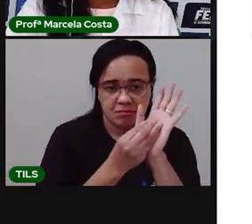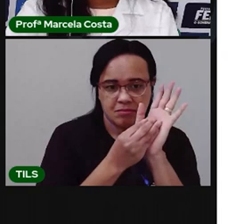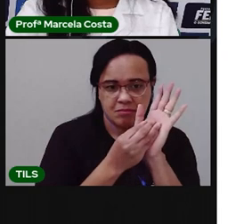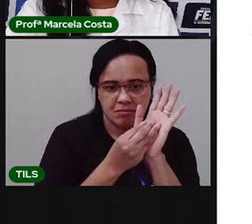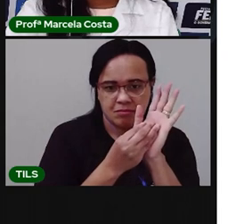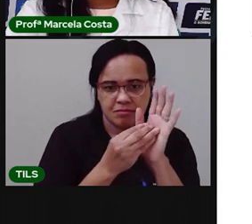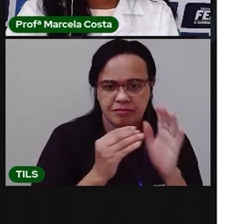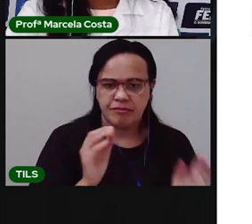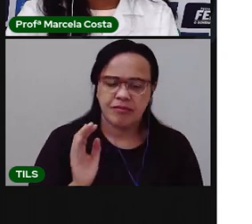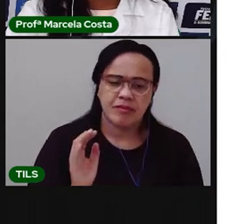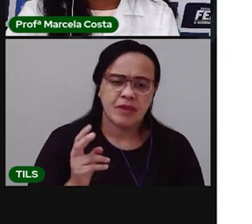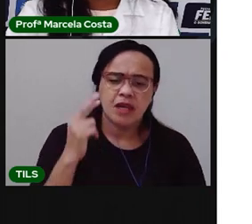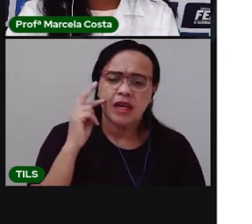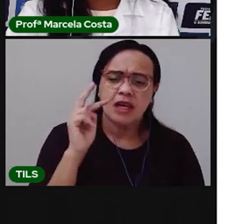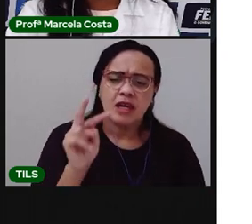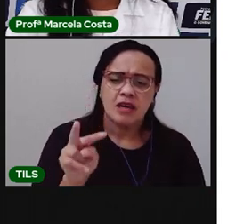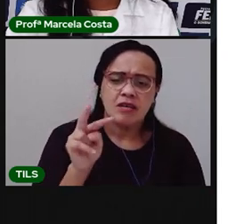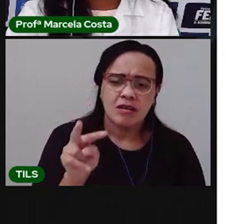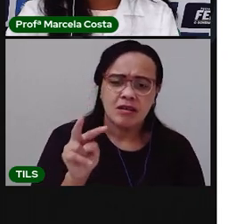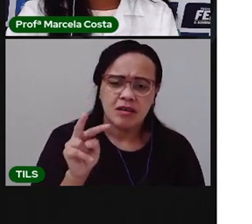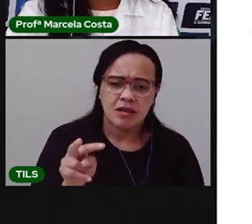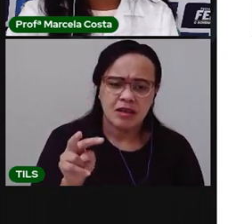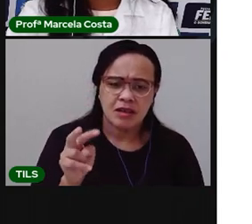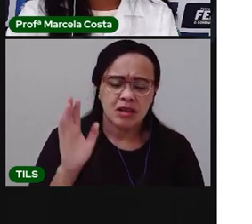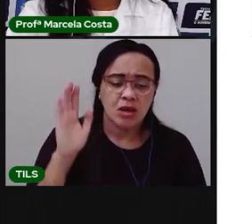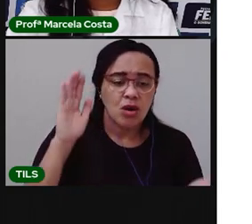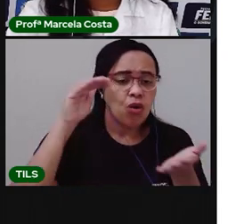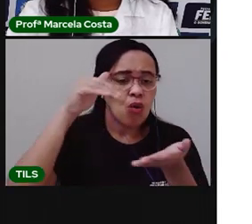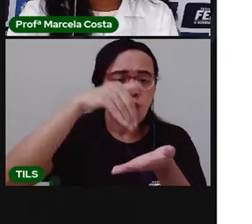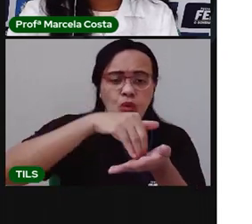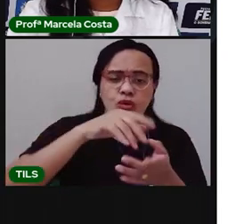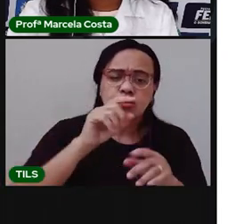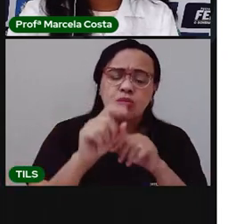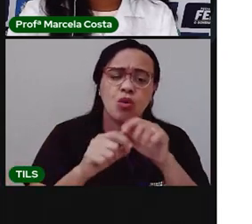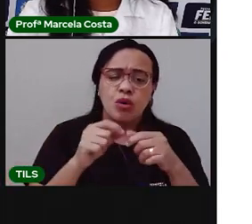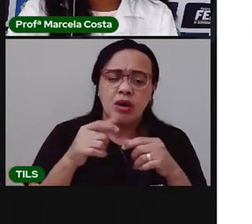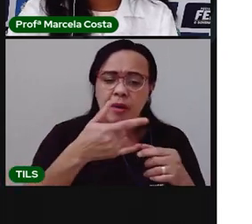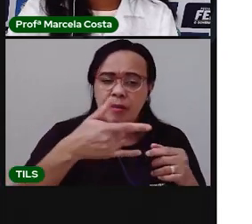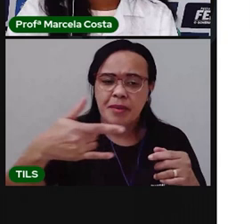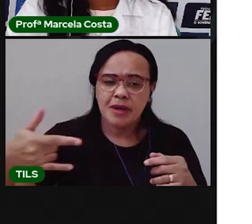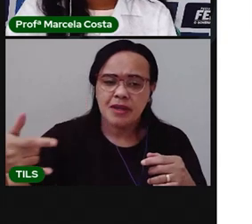E o que é que está acontecendo nessa última cena? Os peixinhos estão fazendo o quê?